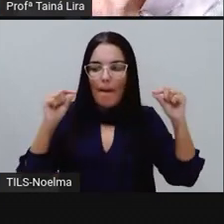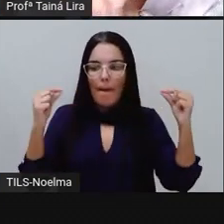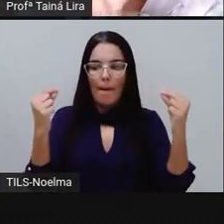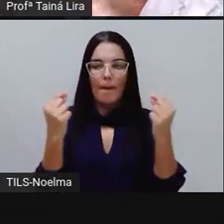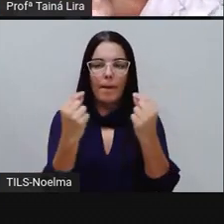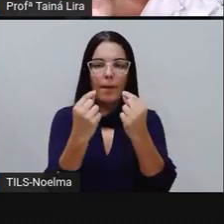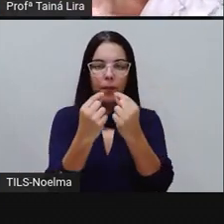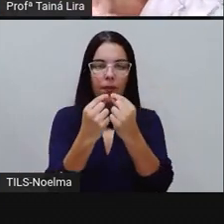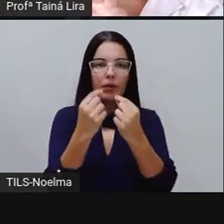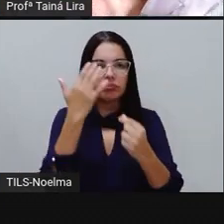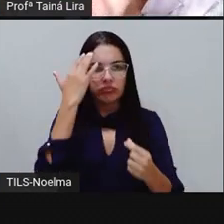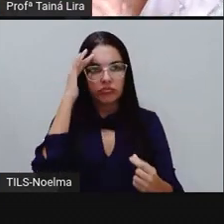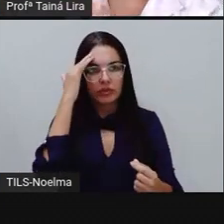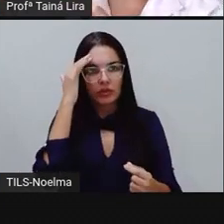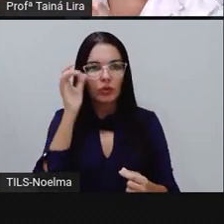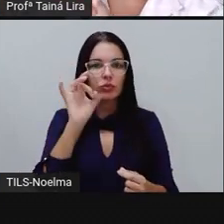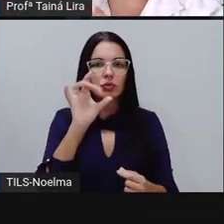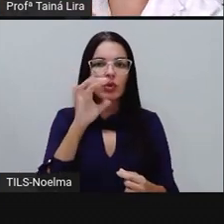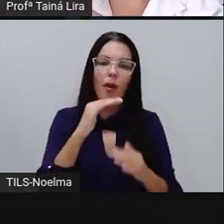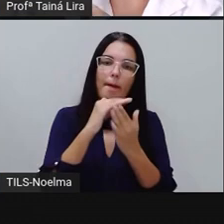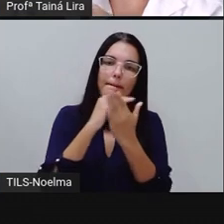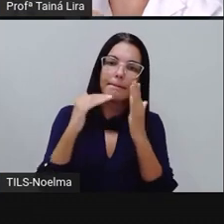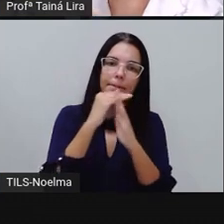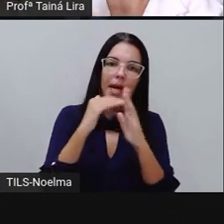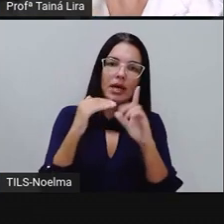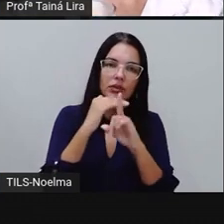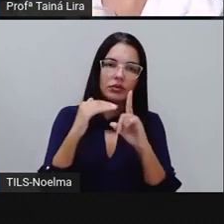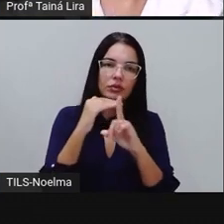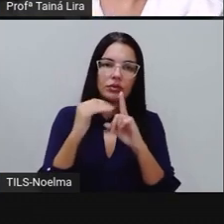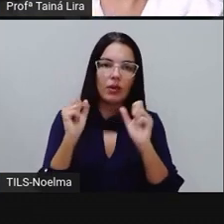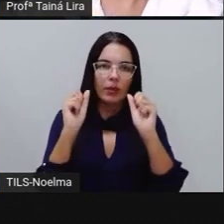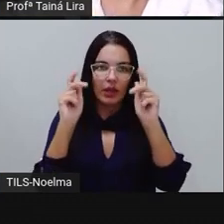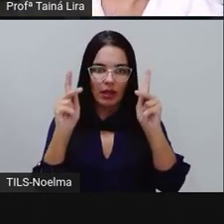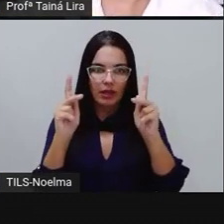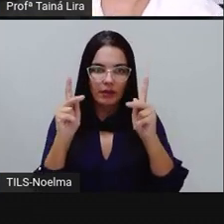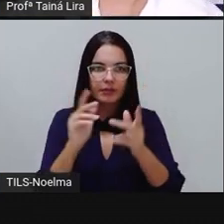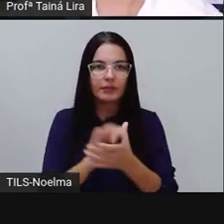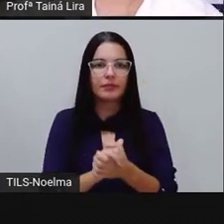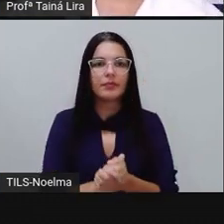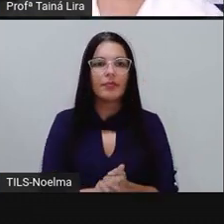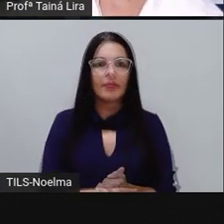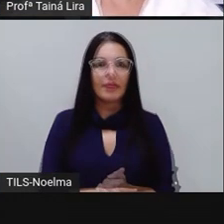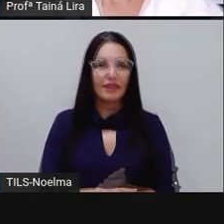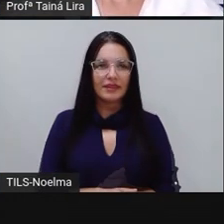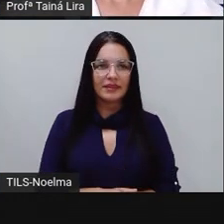E eu vou utilizar só uma parte aqui dessa xícara. Tá bom, segundo ano?